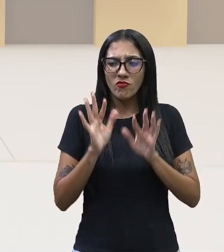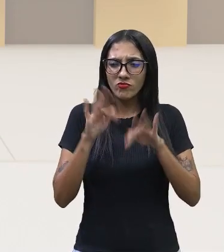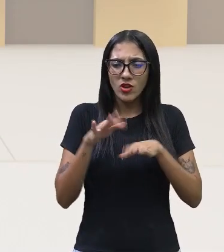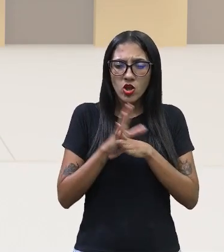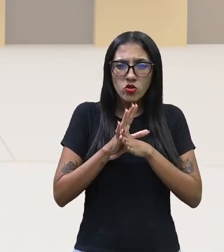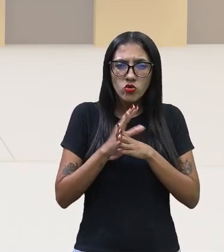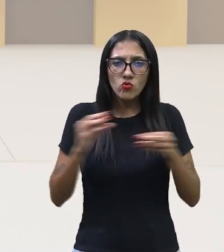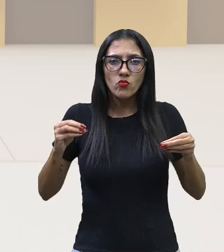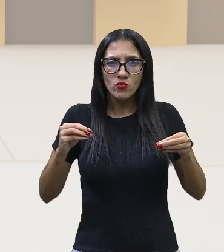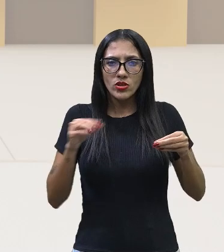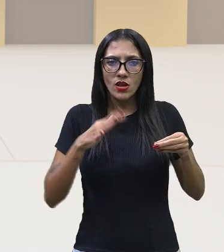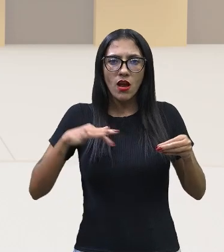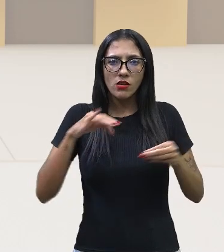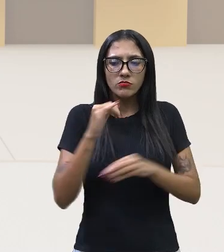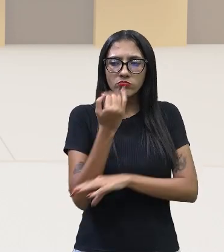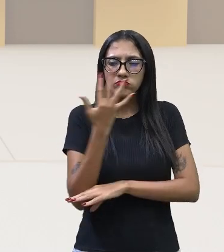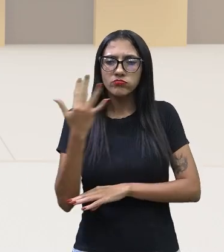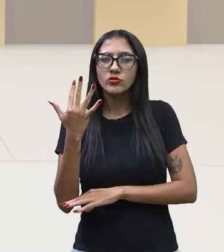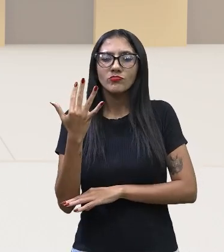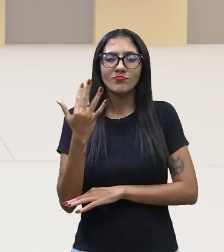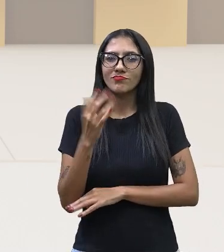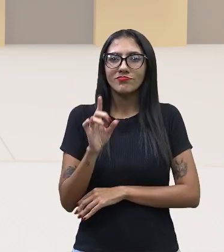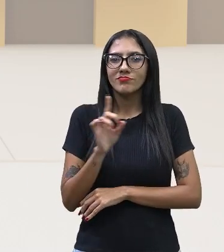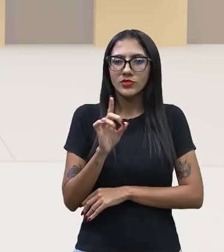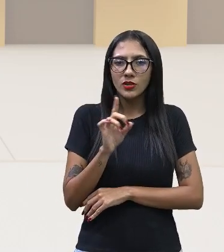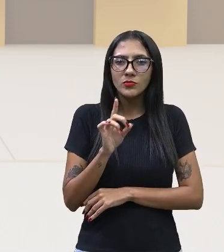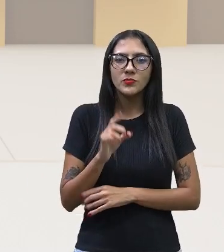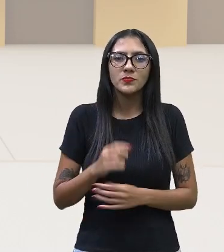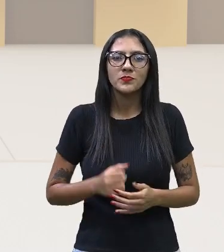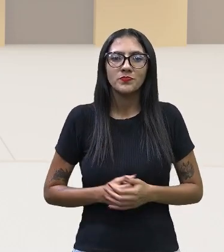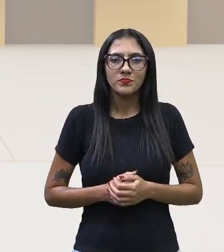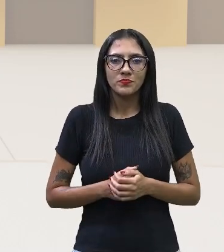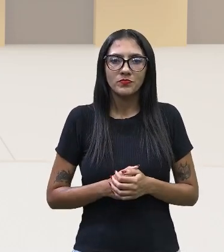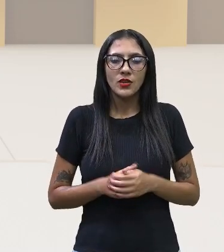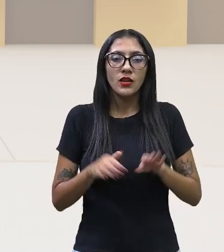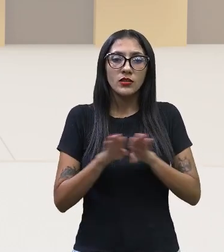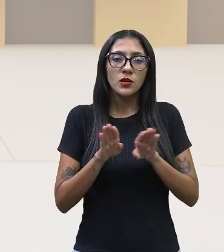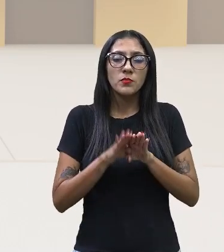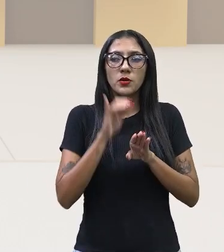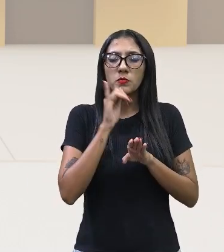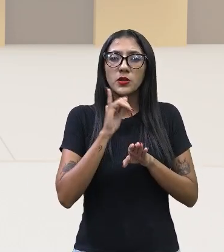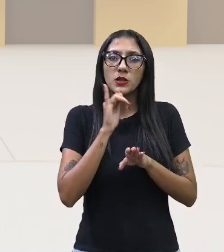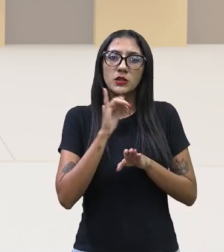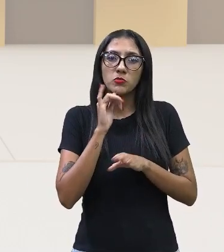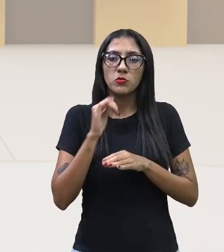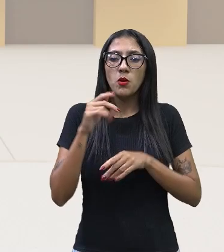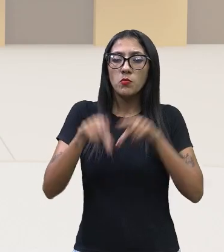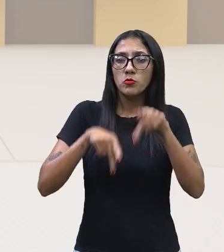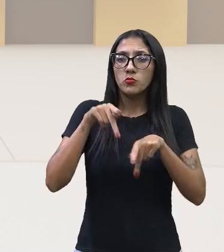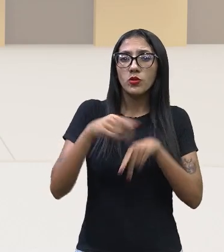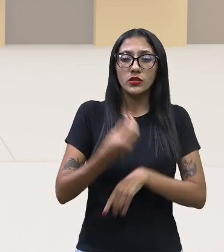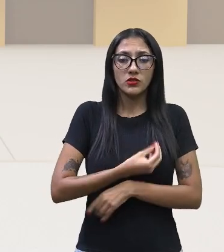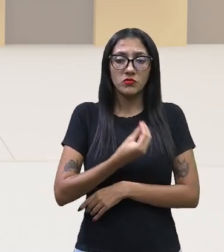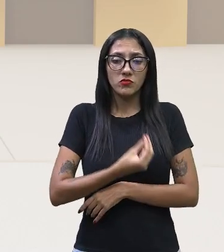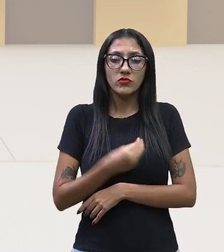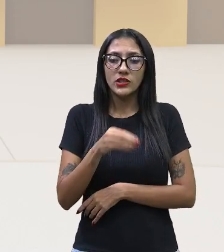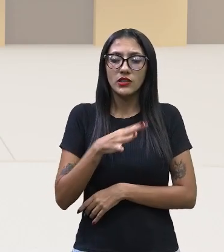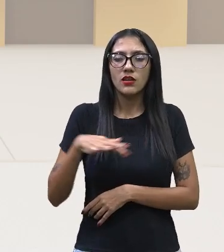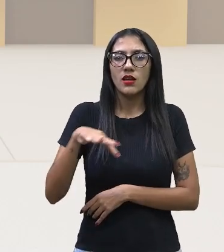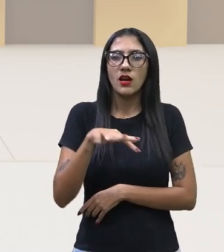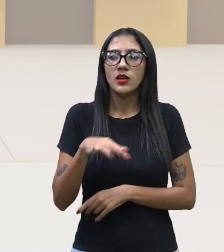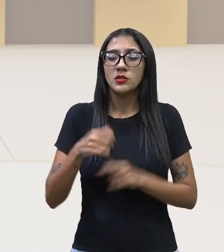retirar toda a questão da biodiversidade e até mesmo de populações tradicionais, que dependem da caça, da pesca e que